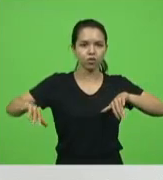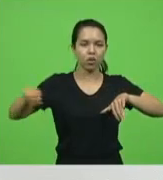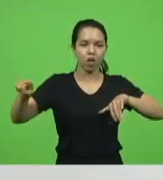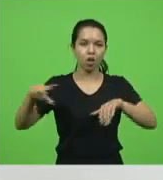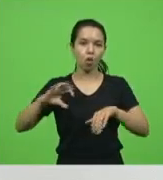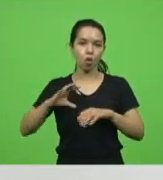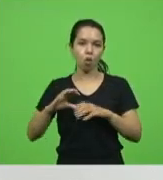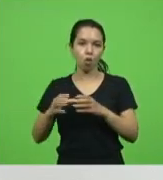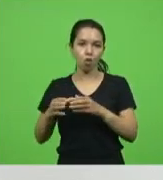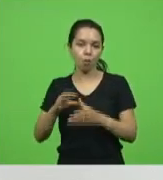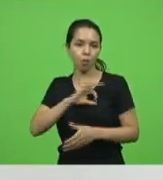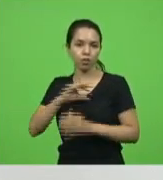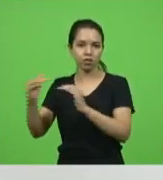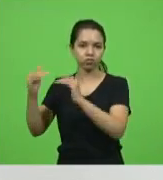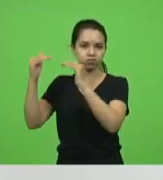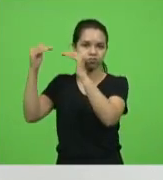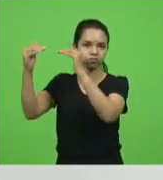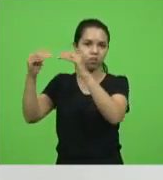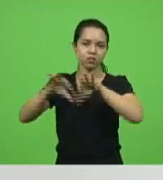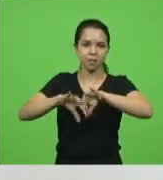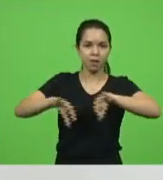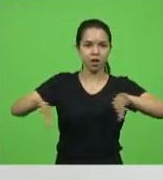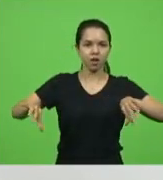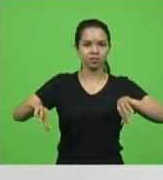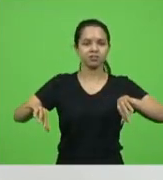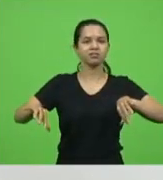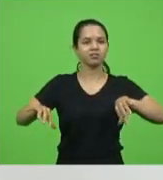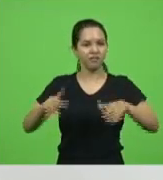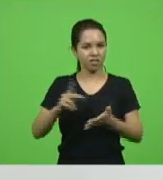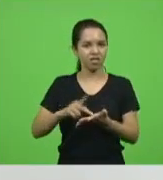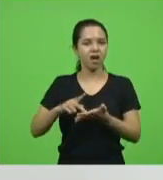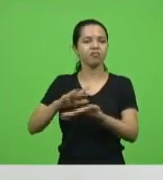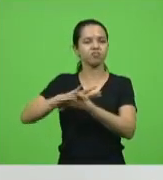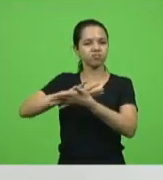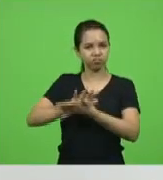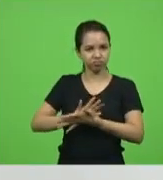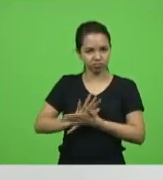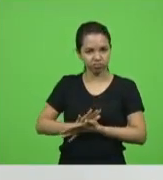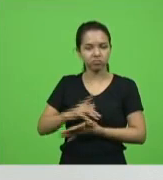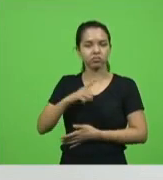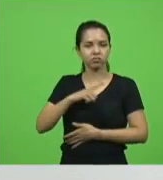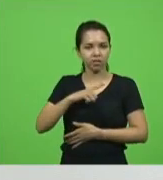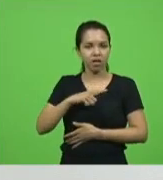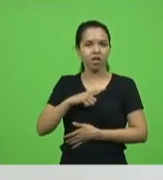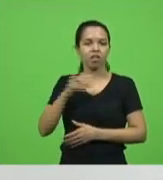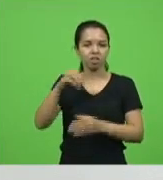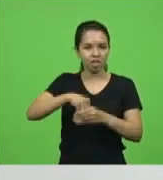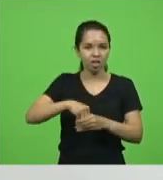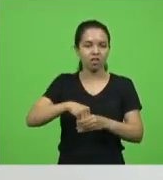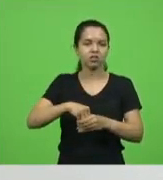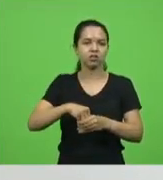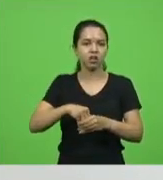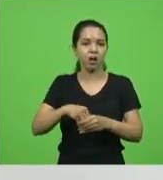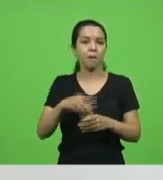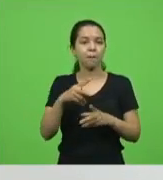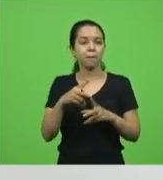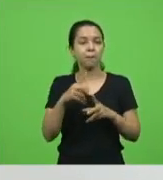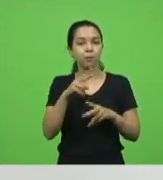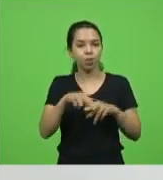você era realmente muito maltratado dentro dos quartéis e por isso acabou se transformando em sacerdócio,